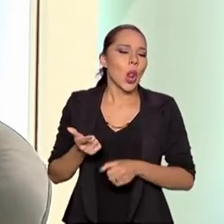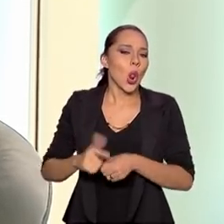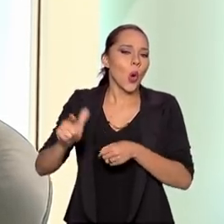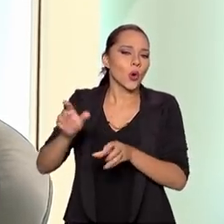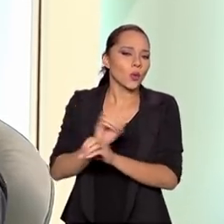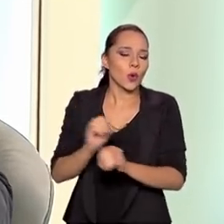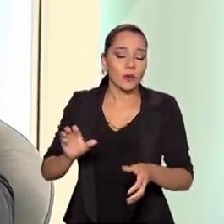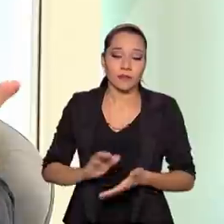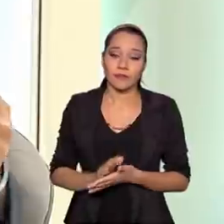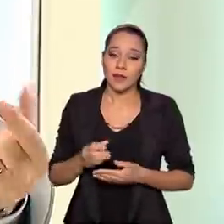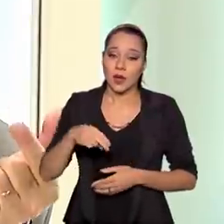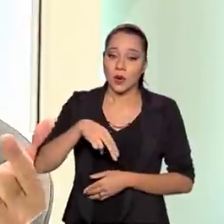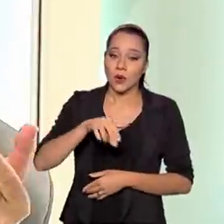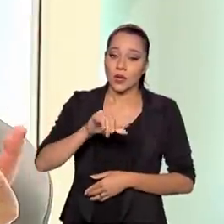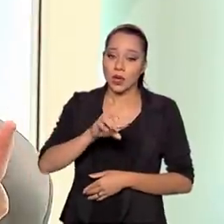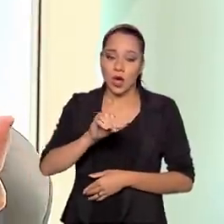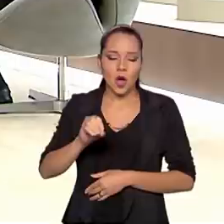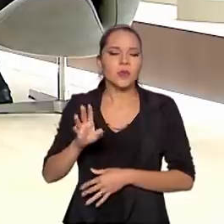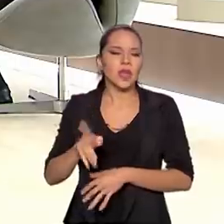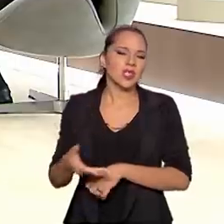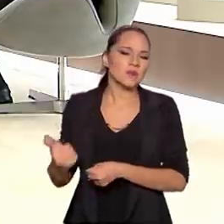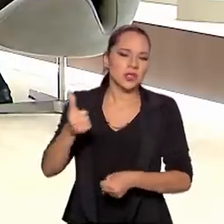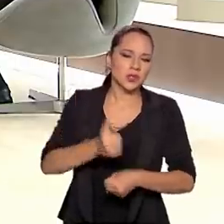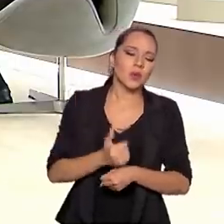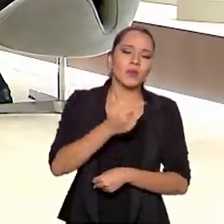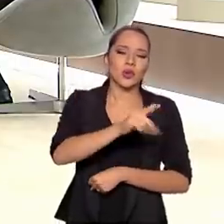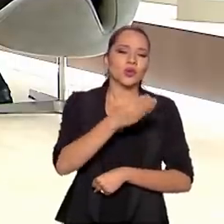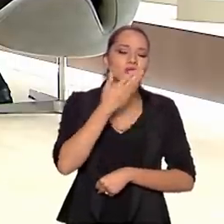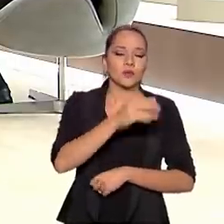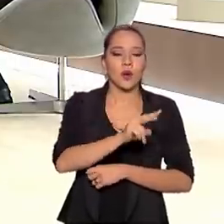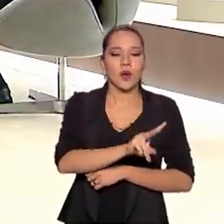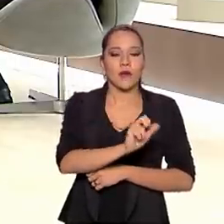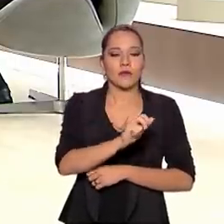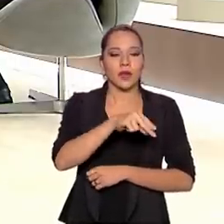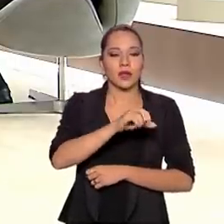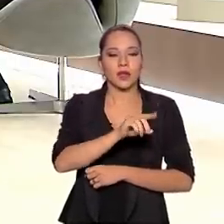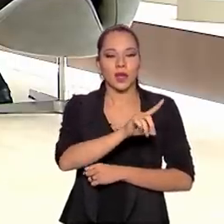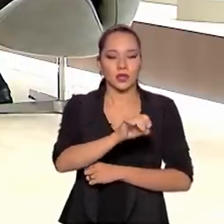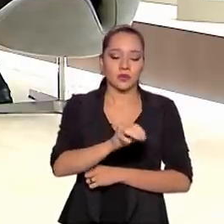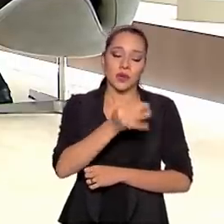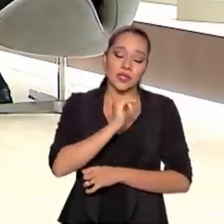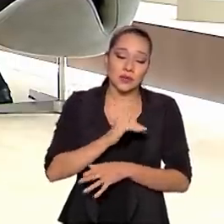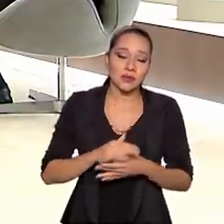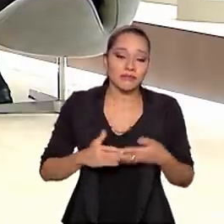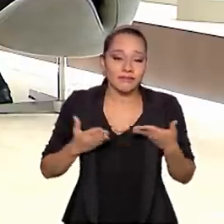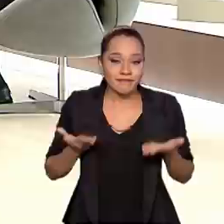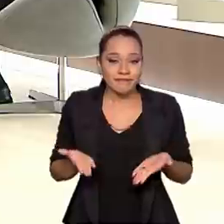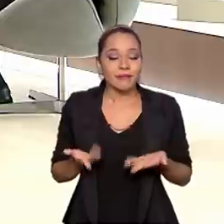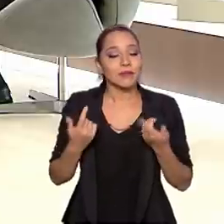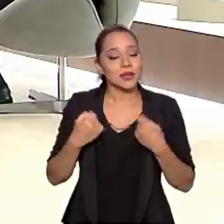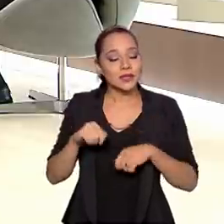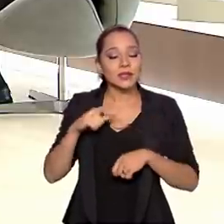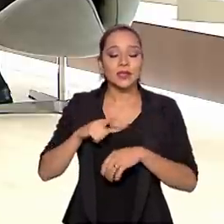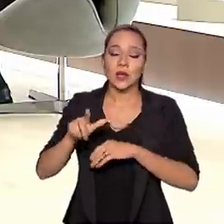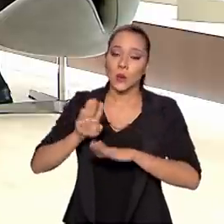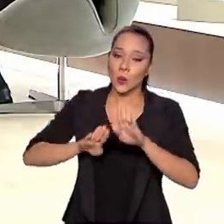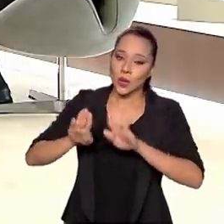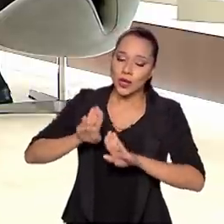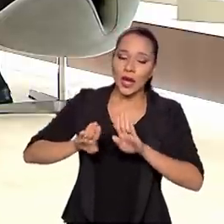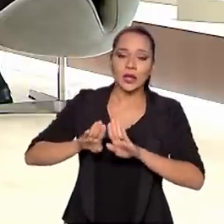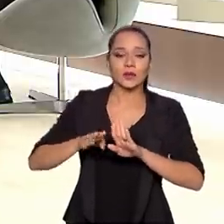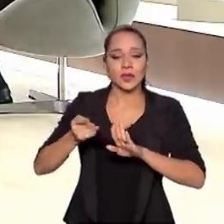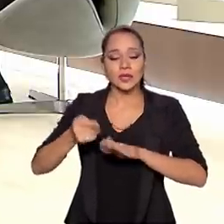E tem mais, o nióbio é substituível por outros minerais também, como o vanádio, por exemplo. Então, nós temos que ter algum cuidado nessa